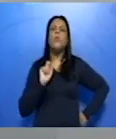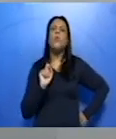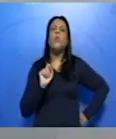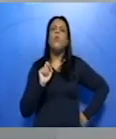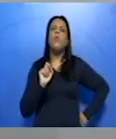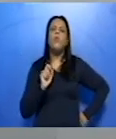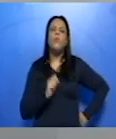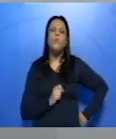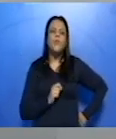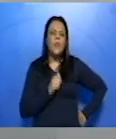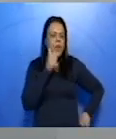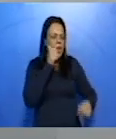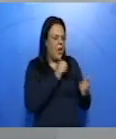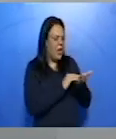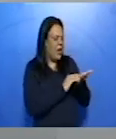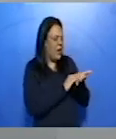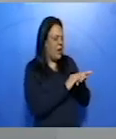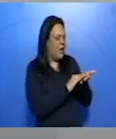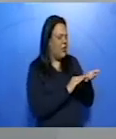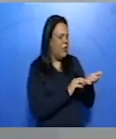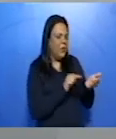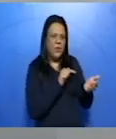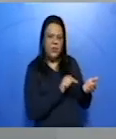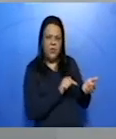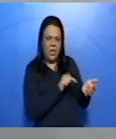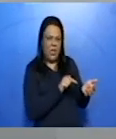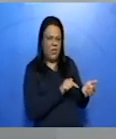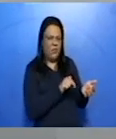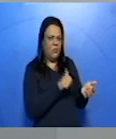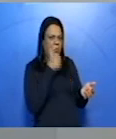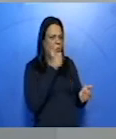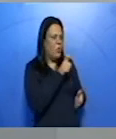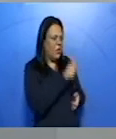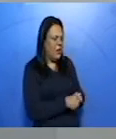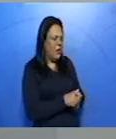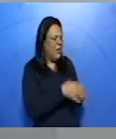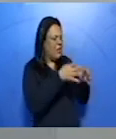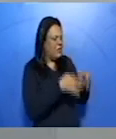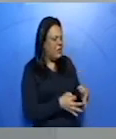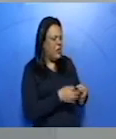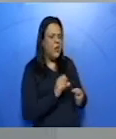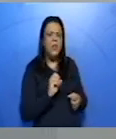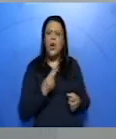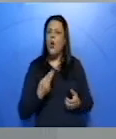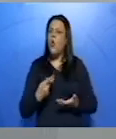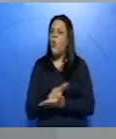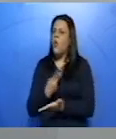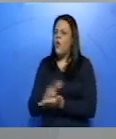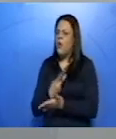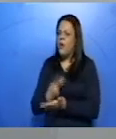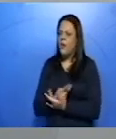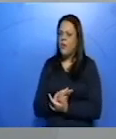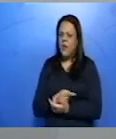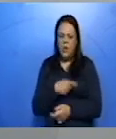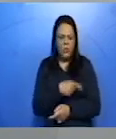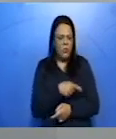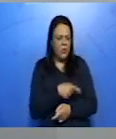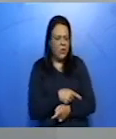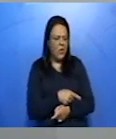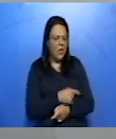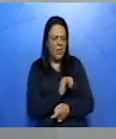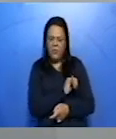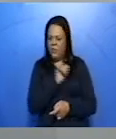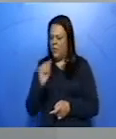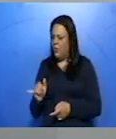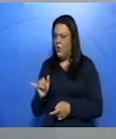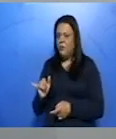a cartomante estava certa? Estava errada? Porque o que ela disse foi tudo ao contrário. Falou que ele poderia ir tranquilamente. O que acontece?